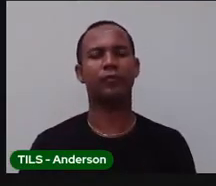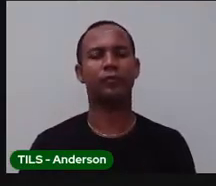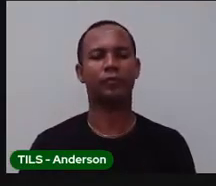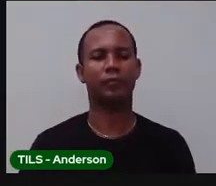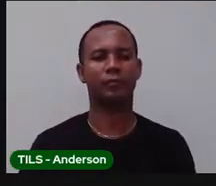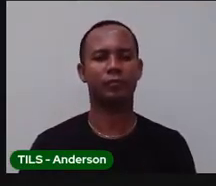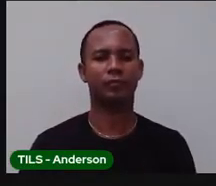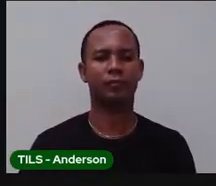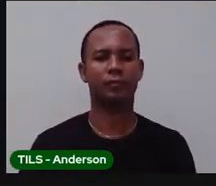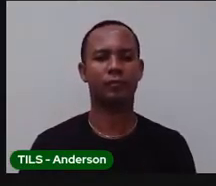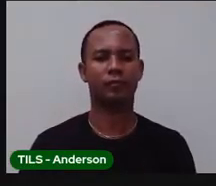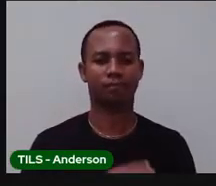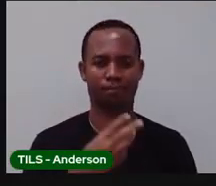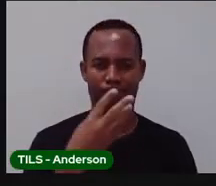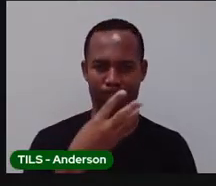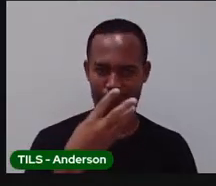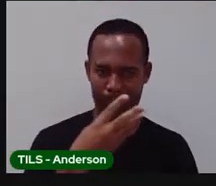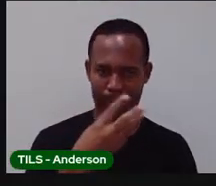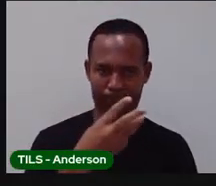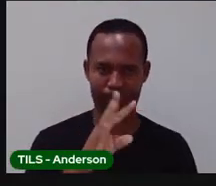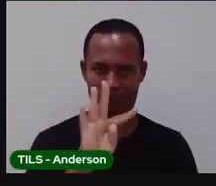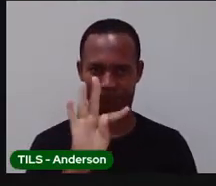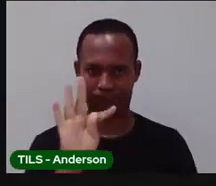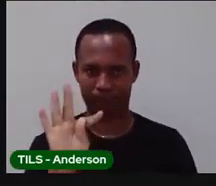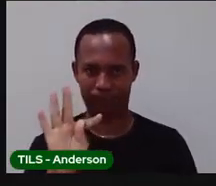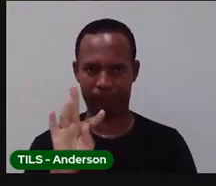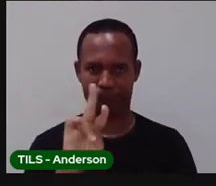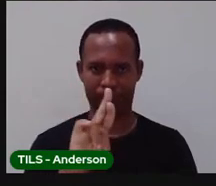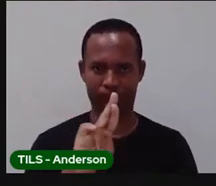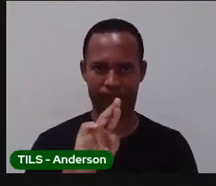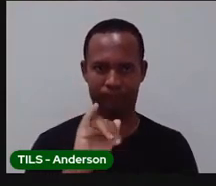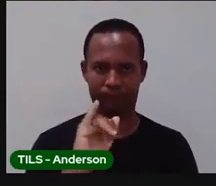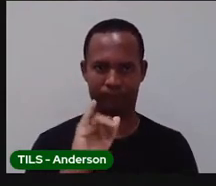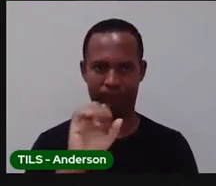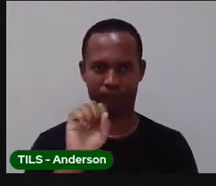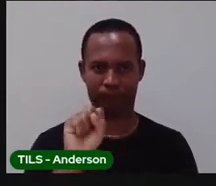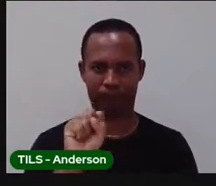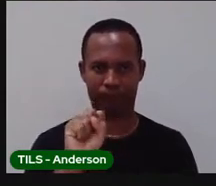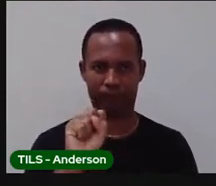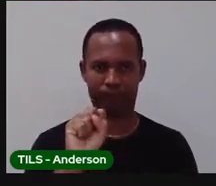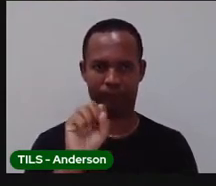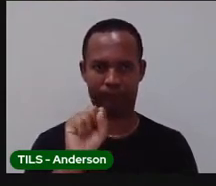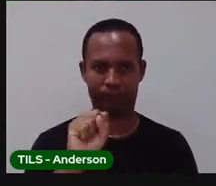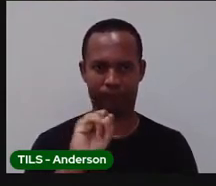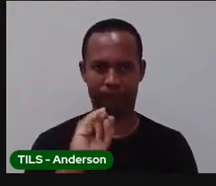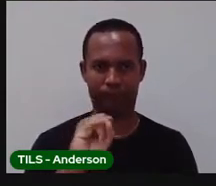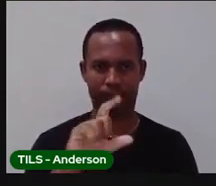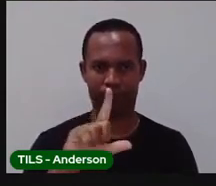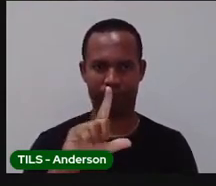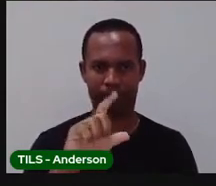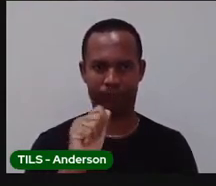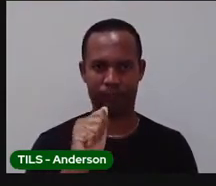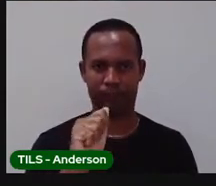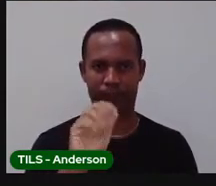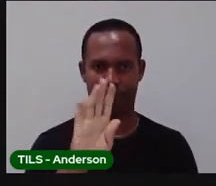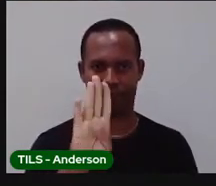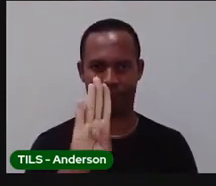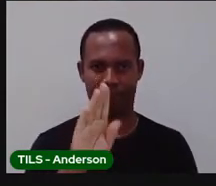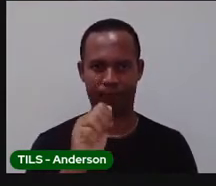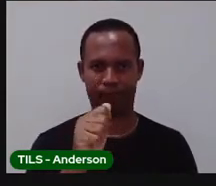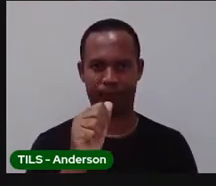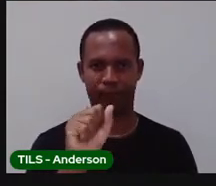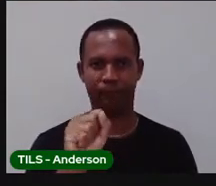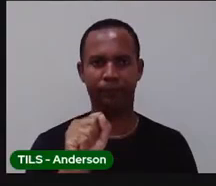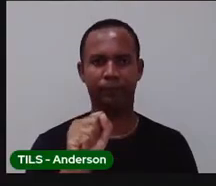Trisílabas. Trisílabas. Trisílabas. Né? Tris sílabas.